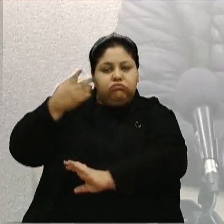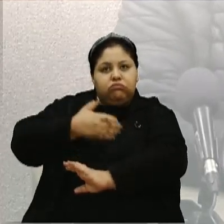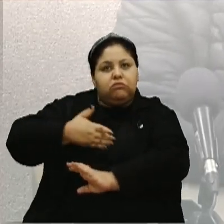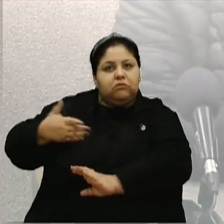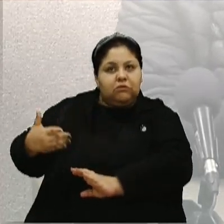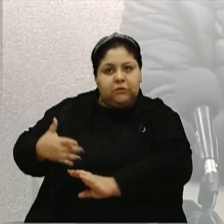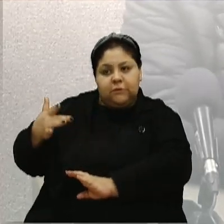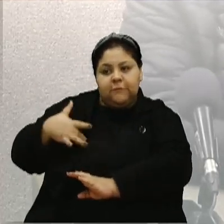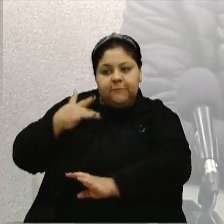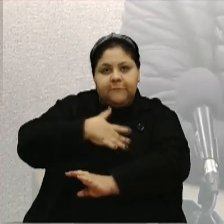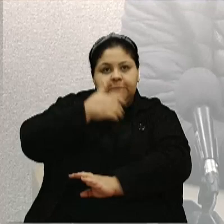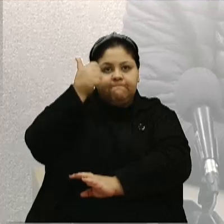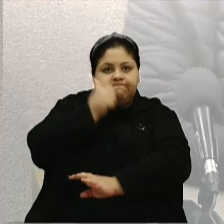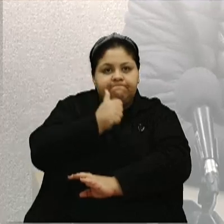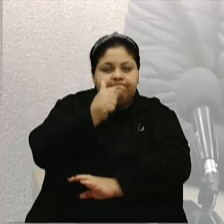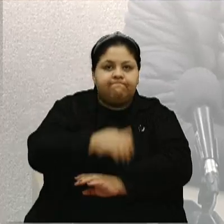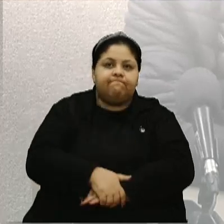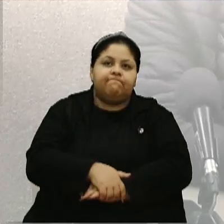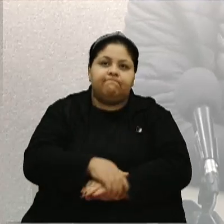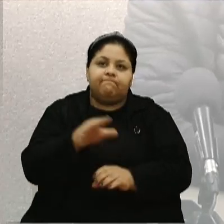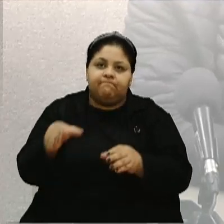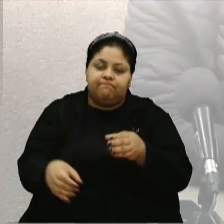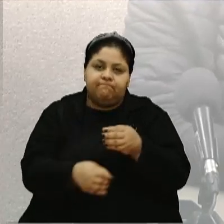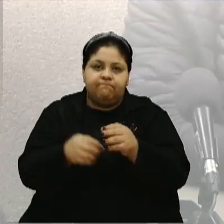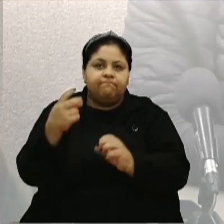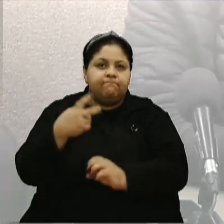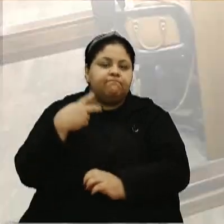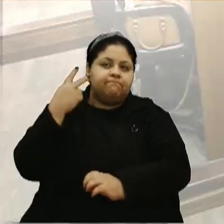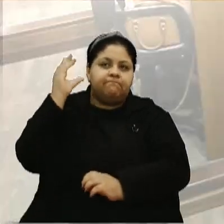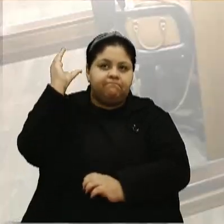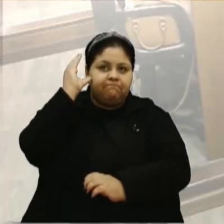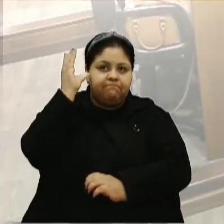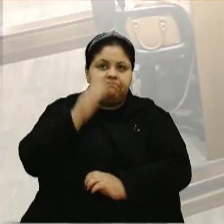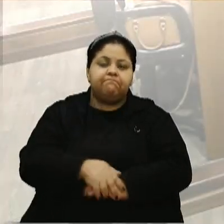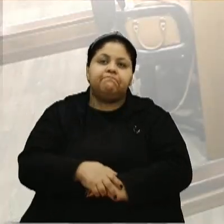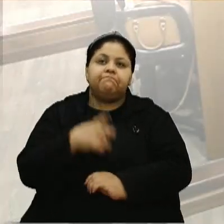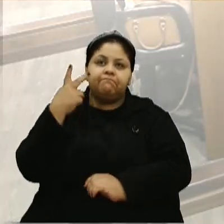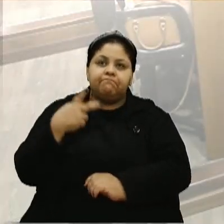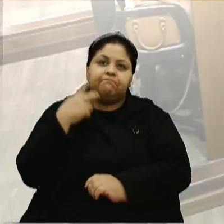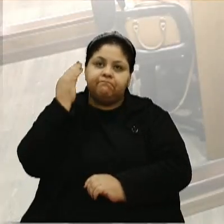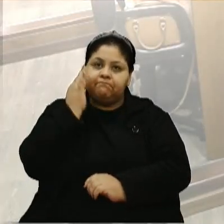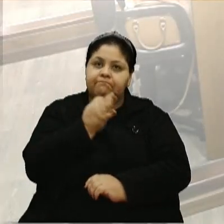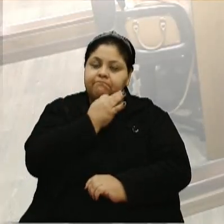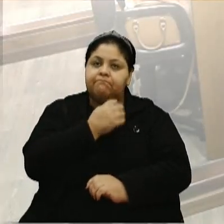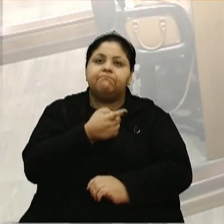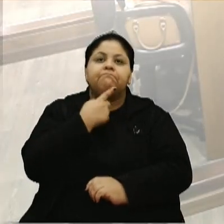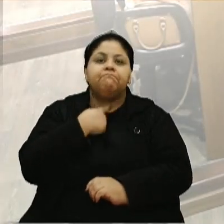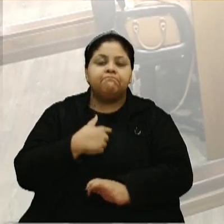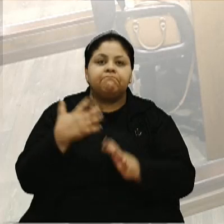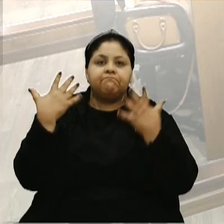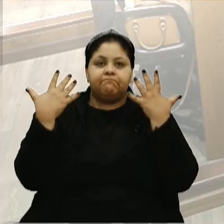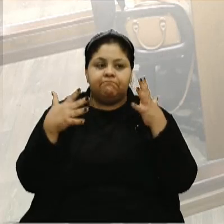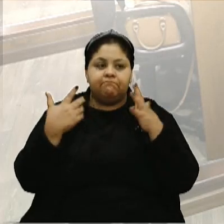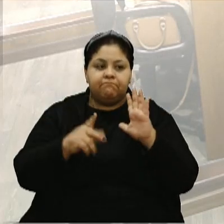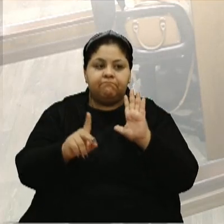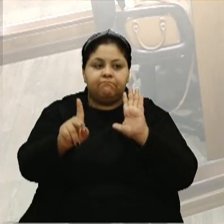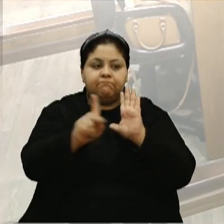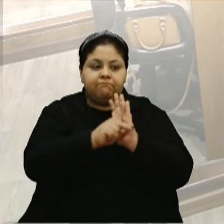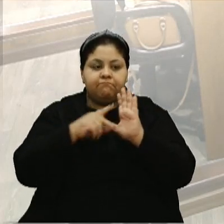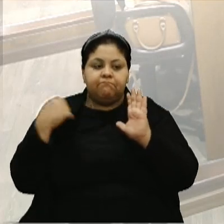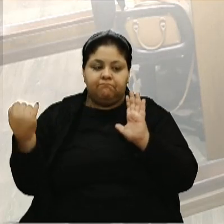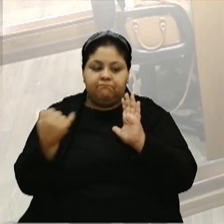de saúde das mulheres. Seu à parte, vereador Cadori. Vereadora Tatiana, gostaria de te parabenizar por esse projeto